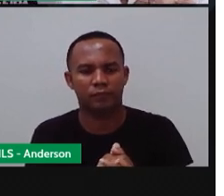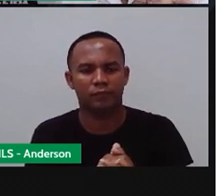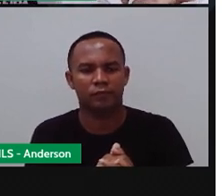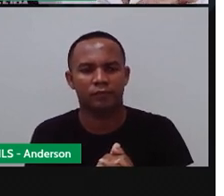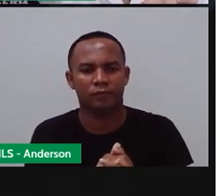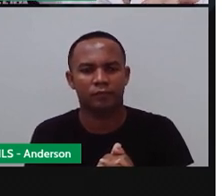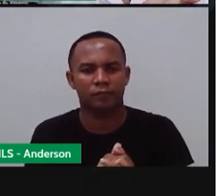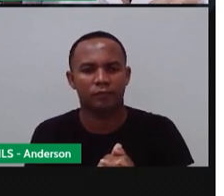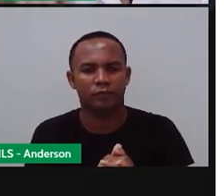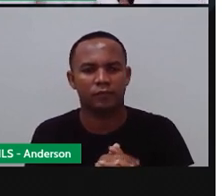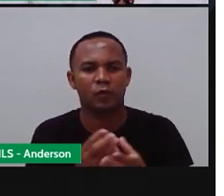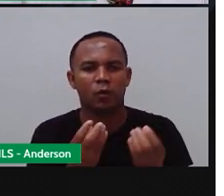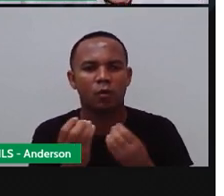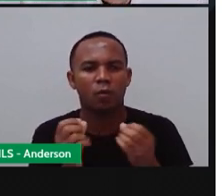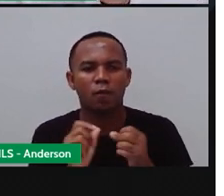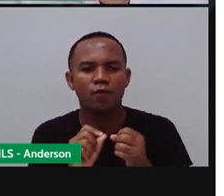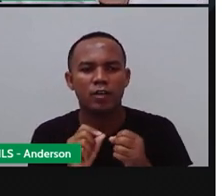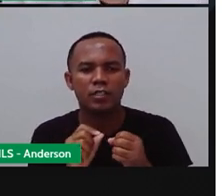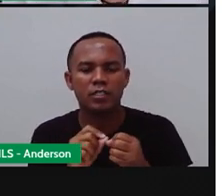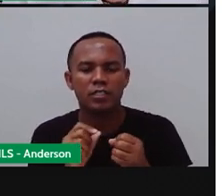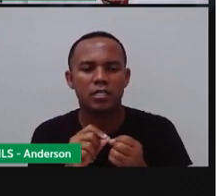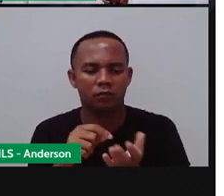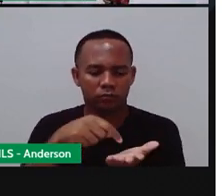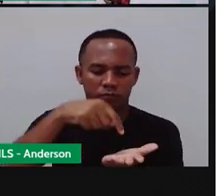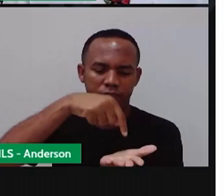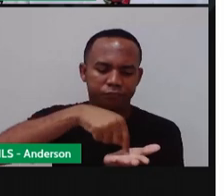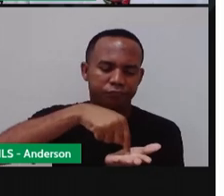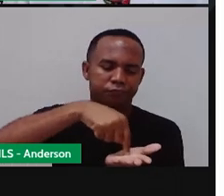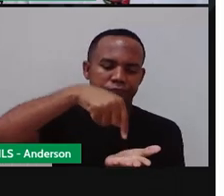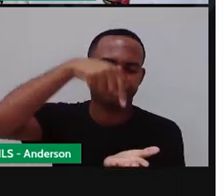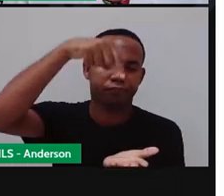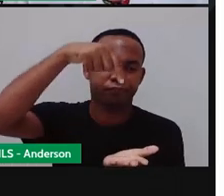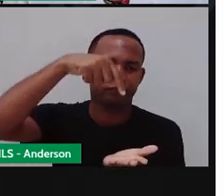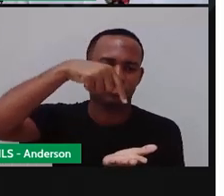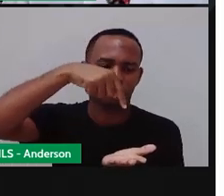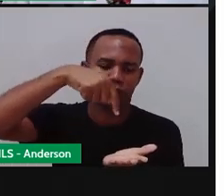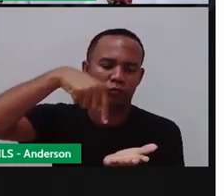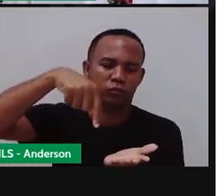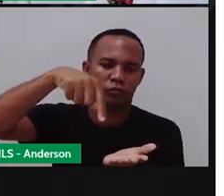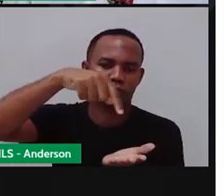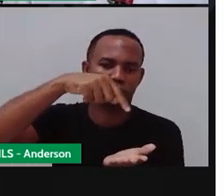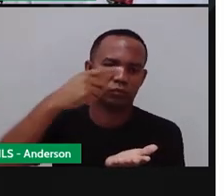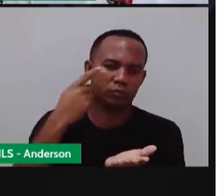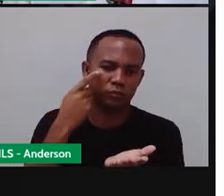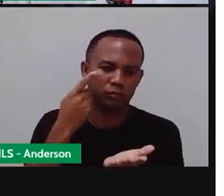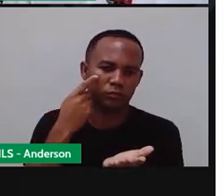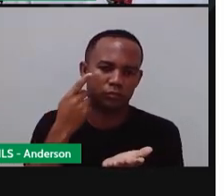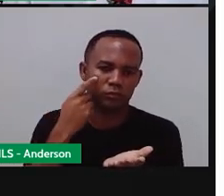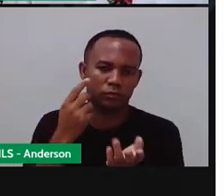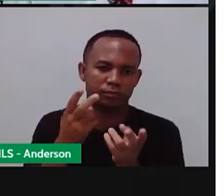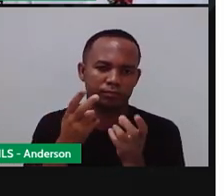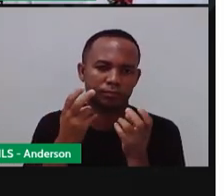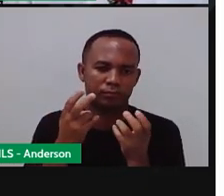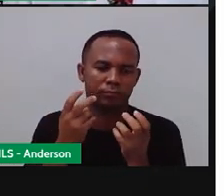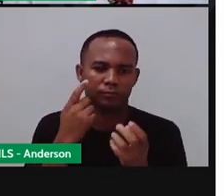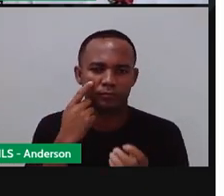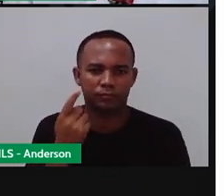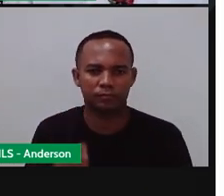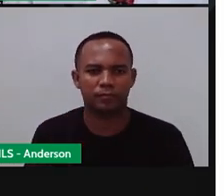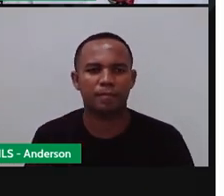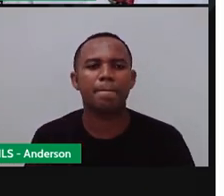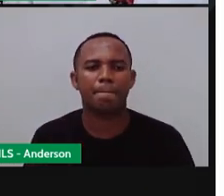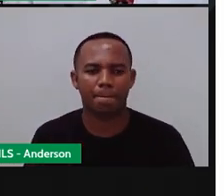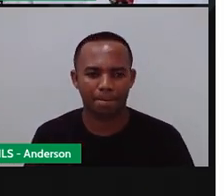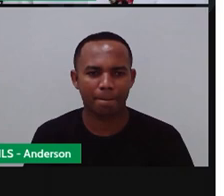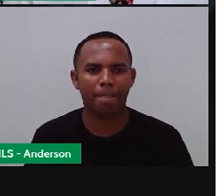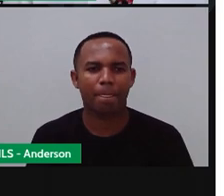varinha. E aí, a partir dessas explicações aí, você vai saber como olhar as horas. E aí, vale a pena tentar? Vale, não vale, Anderson?